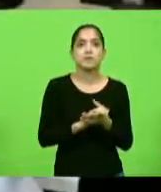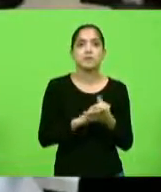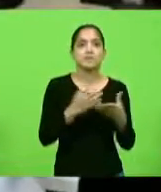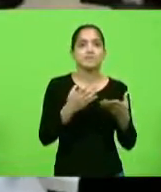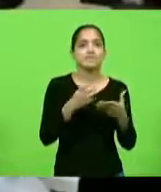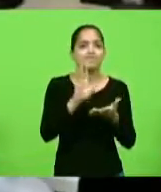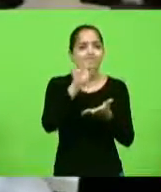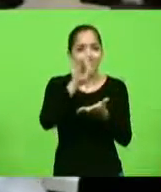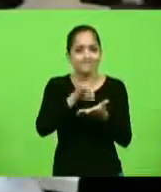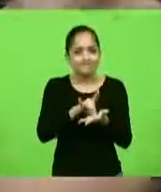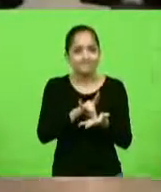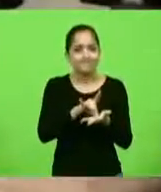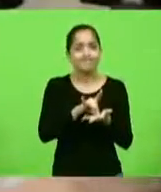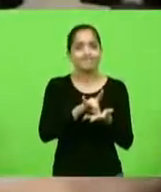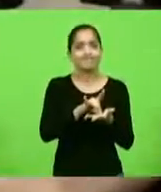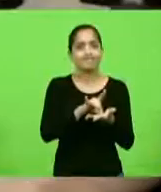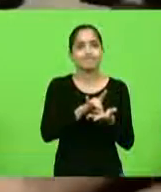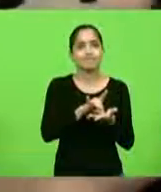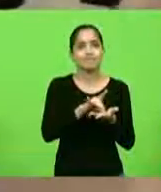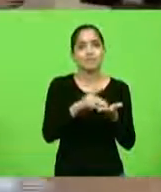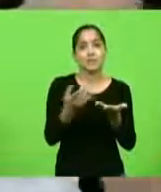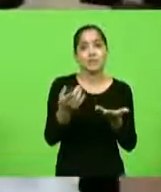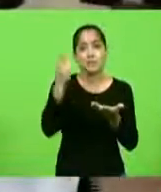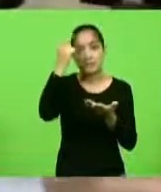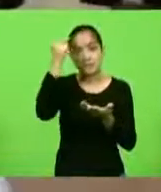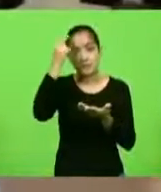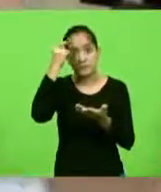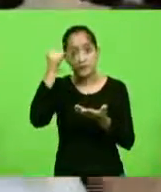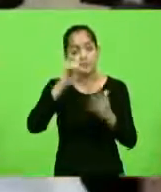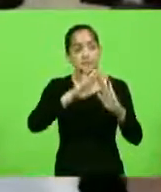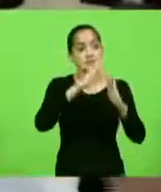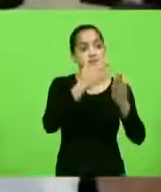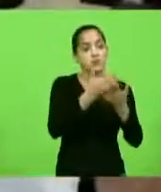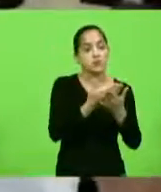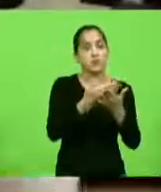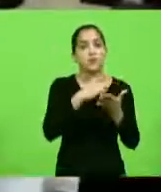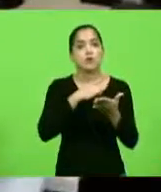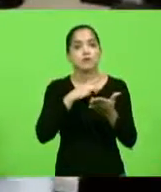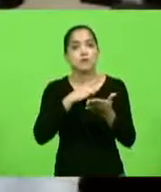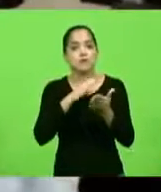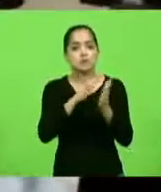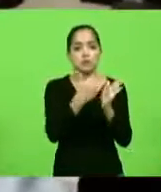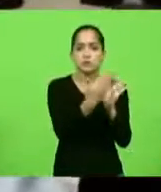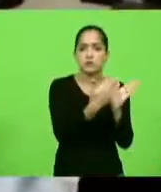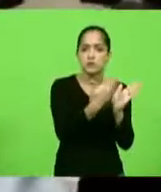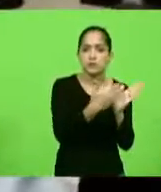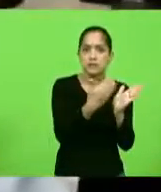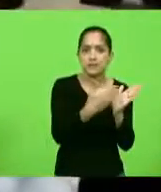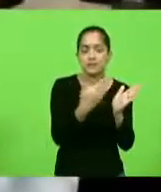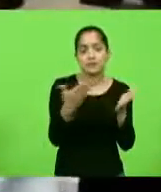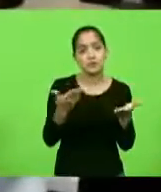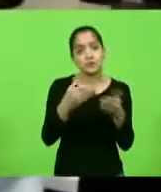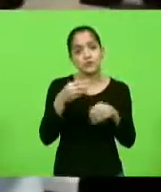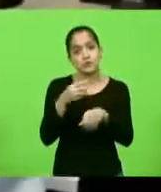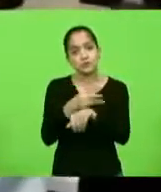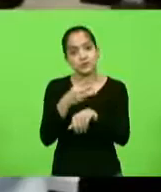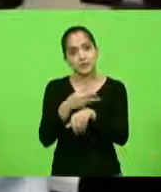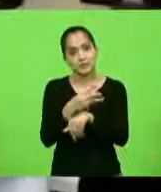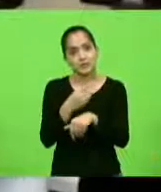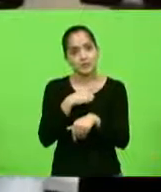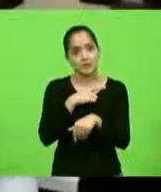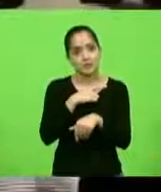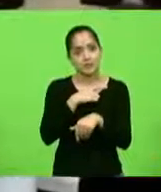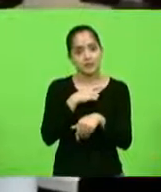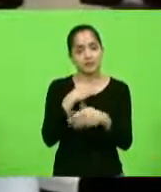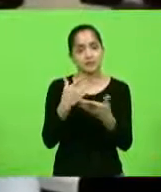porque tem a universidade, tem as escolas, tem os livros todos, e hoje tem o WhatsApp. Muitas vezes,